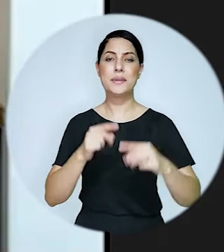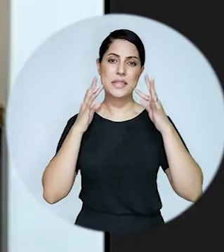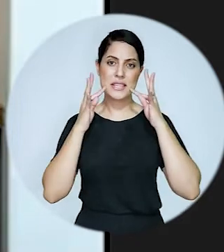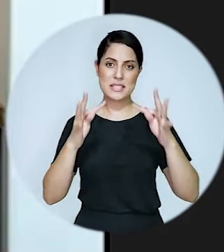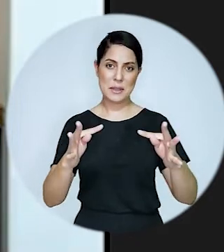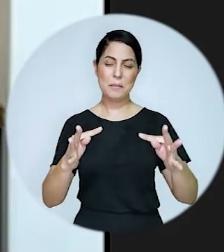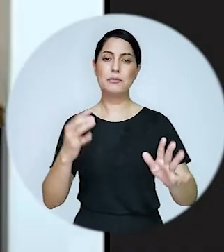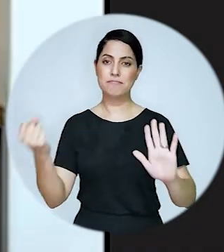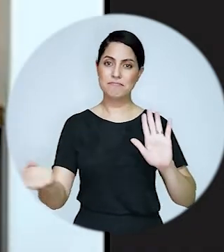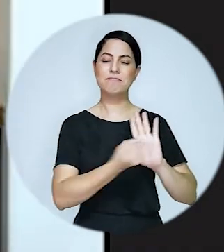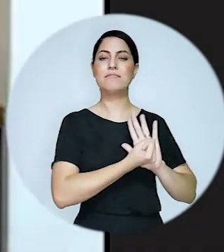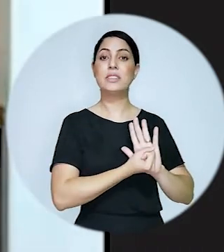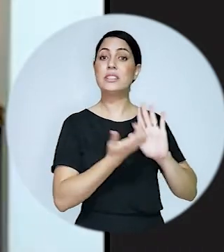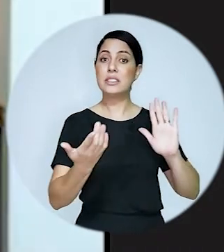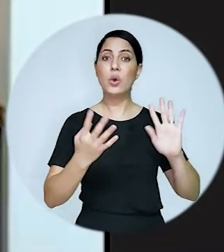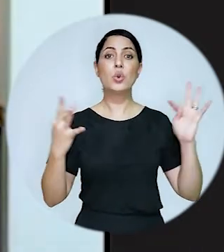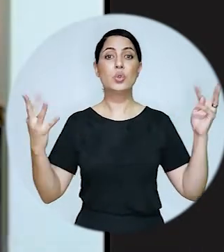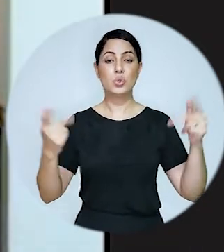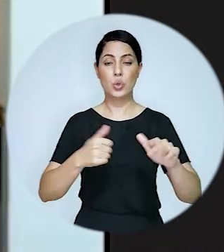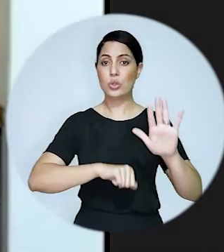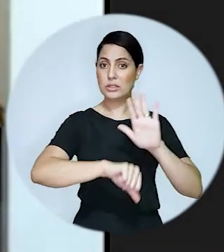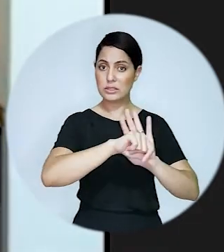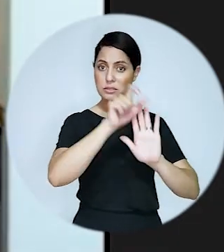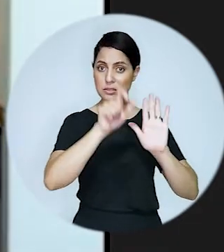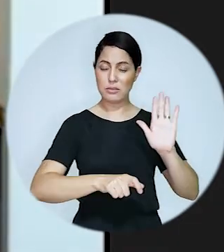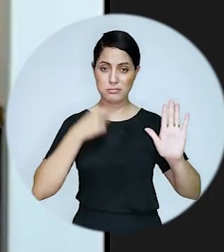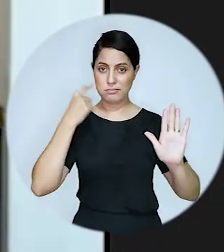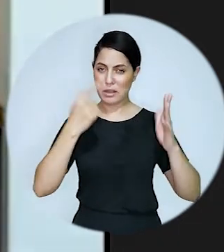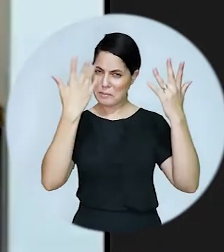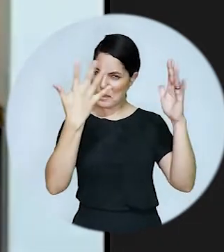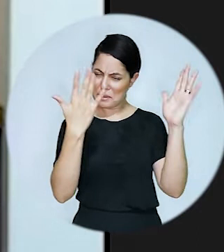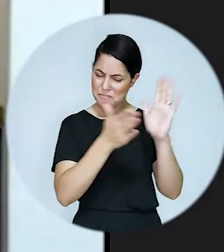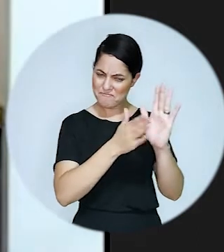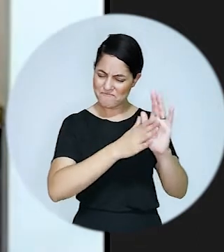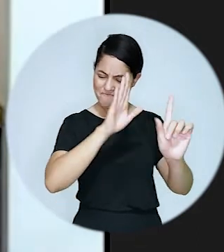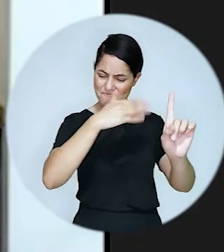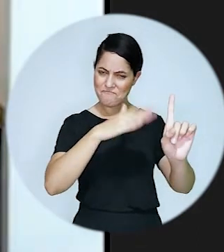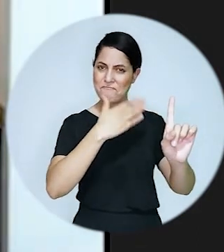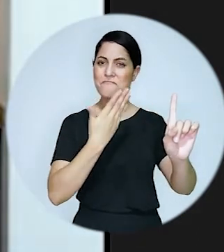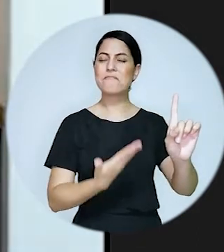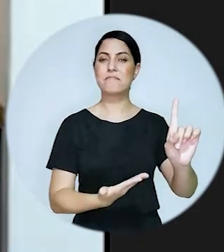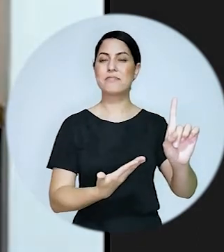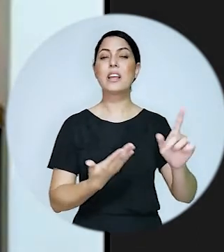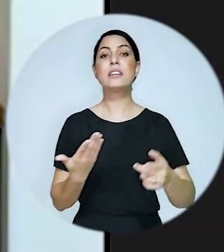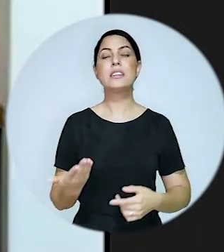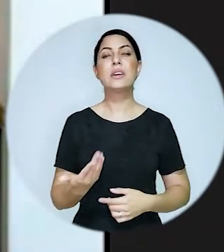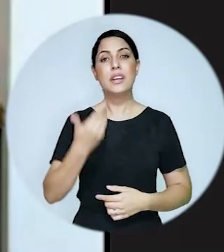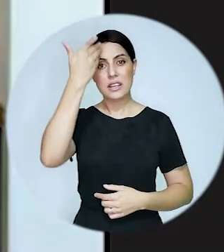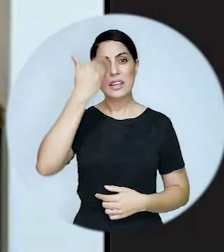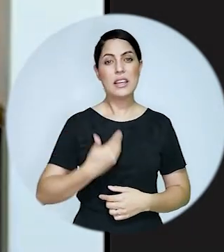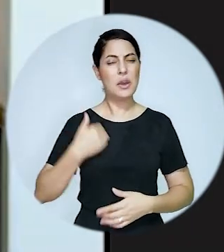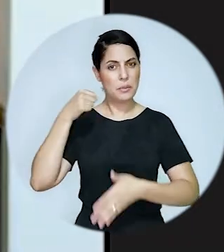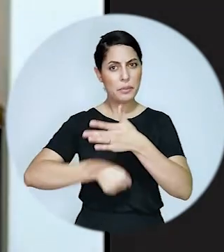destemor então eu só posso parabenizar os criminalistas durante toda a minha gestão eu tenho feito minhas e